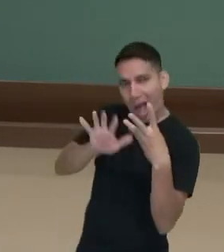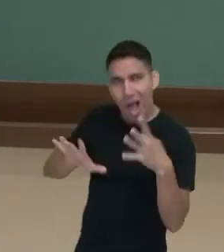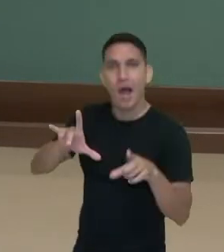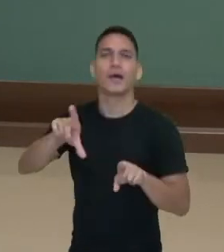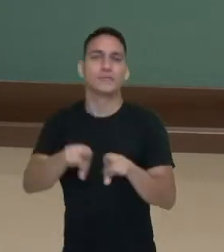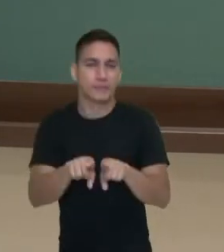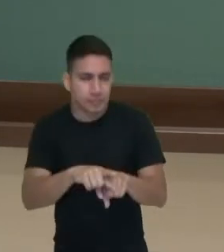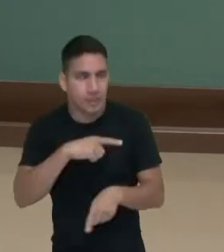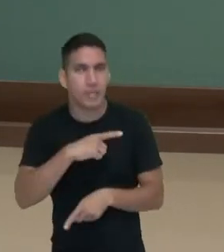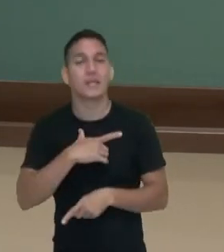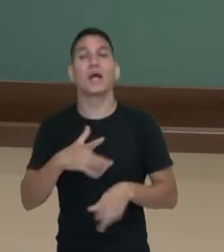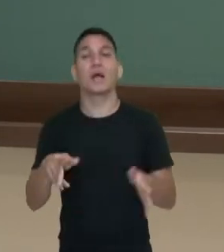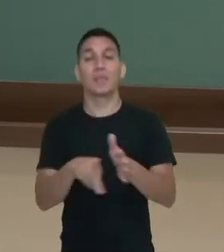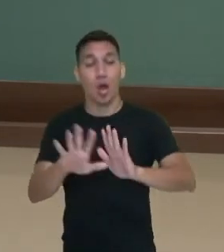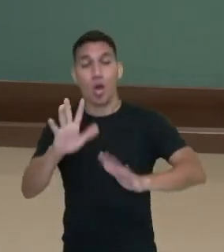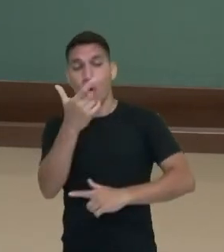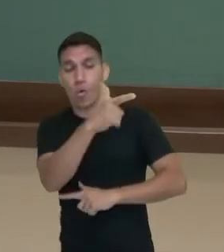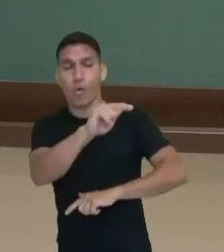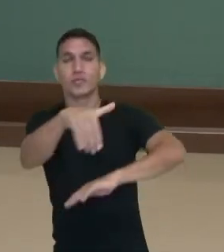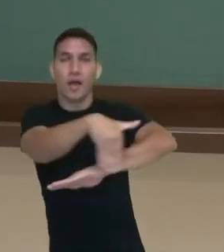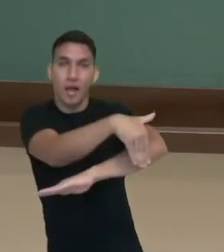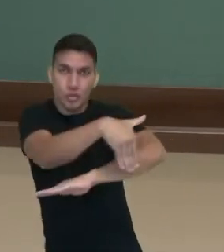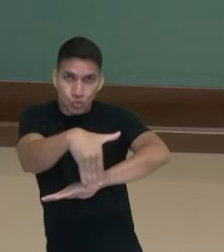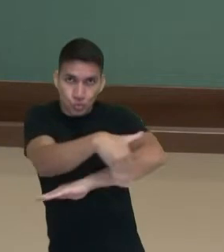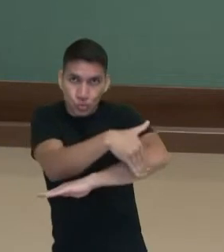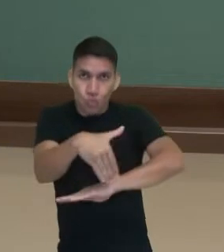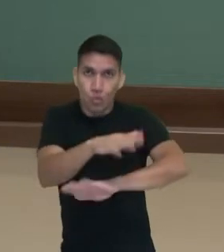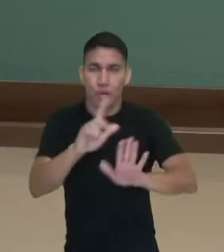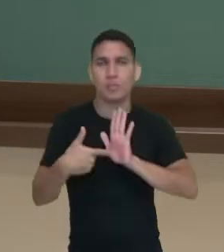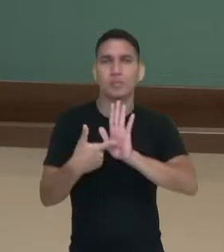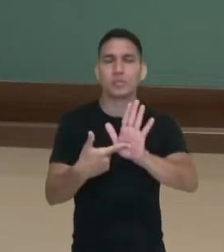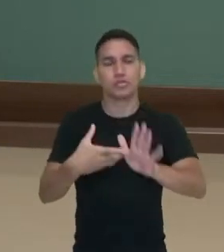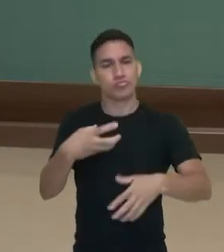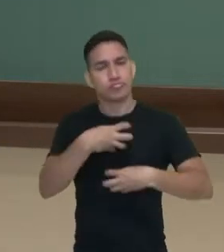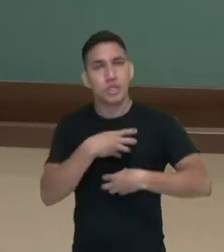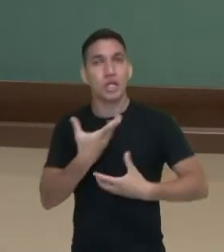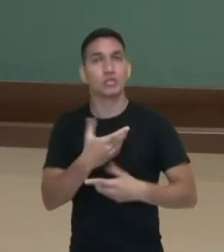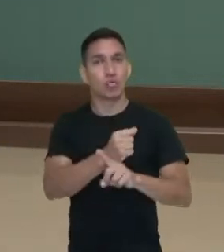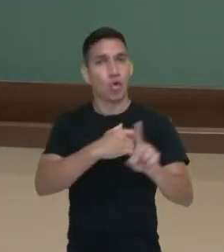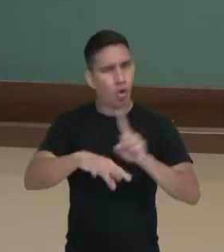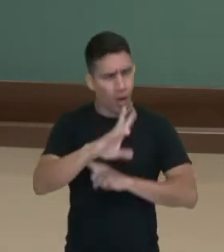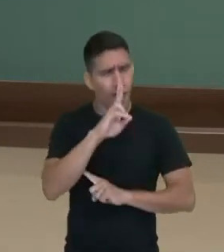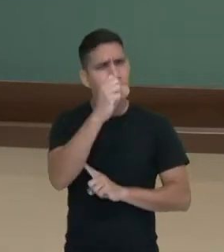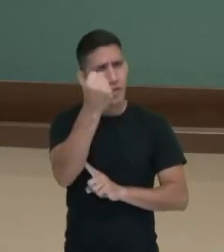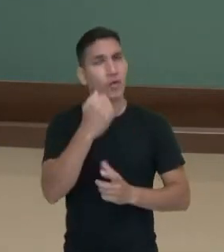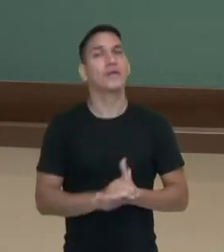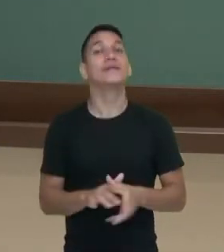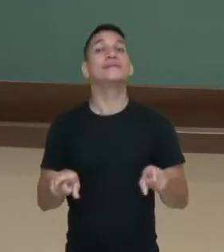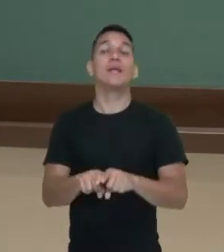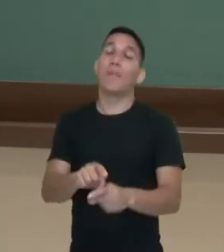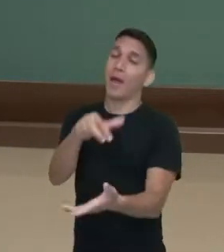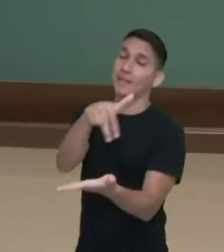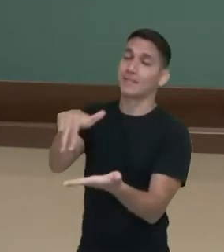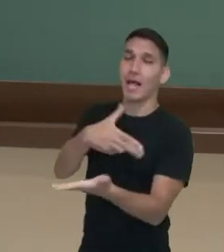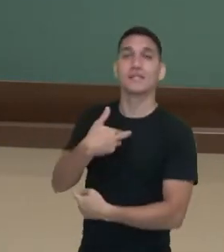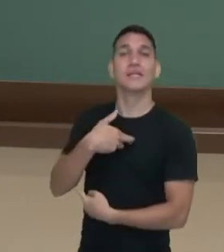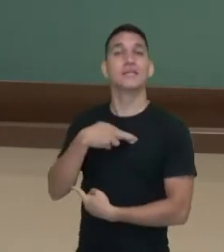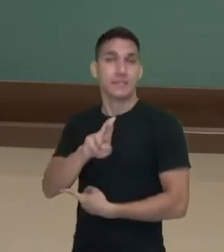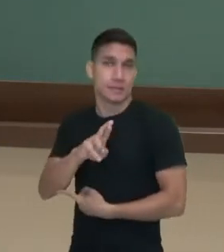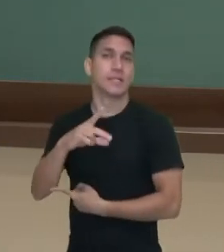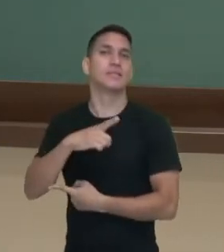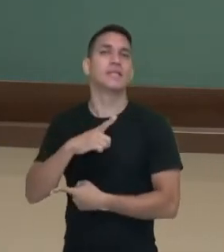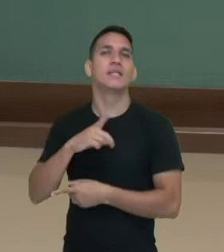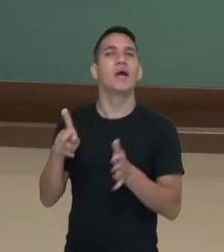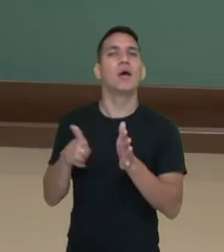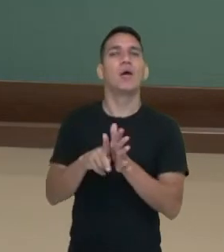As danças de rua, que vem mais como uma parte social também, bem forte. E as danças religiosas, danças que são para